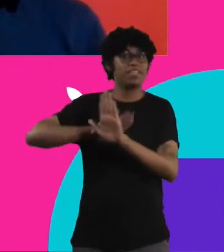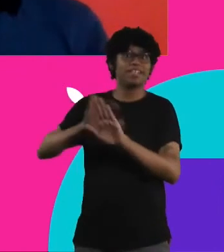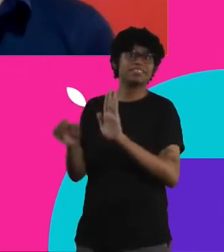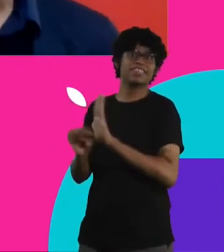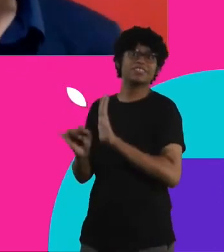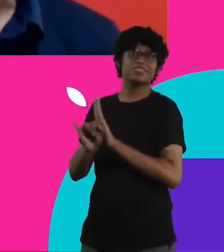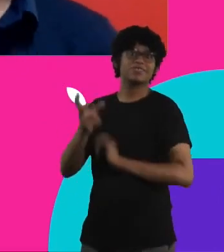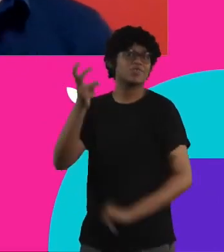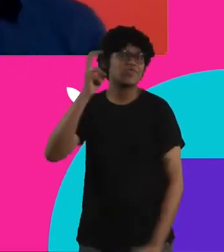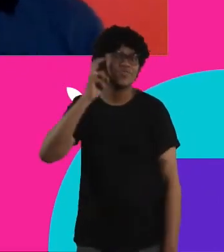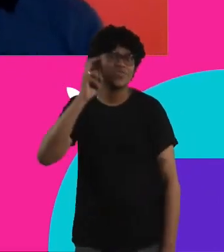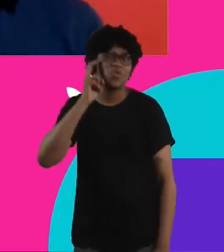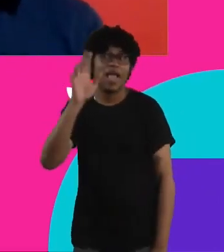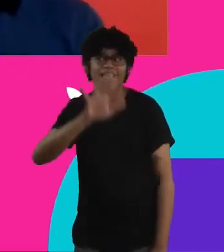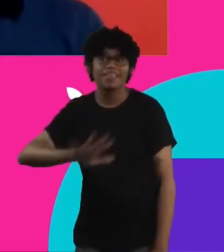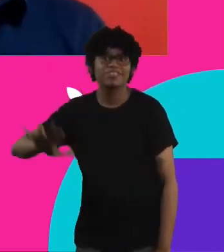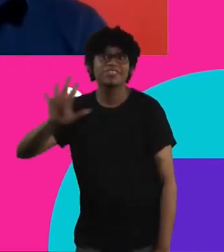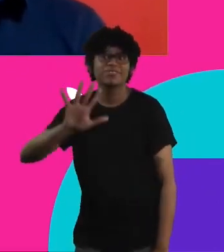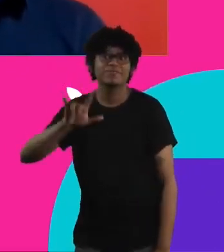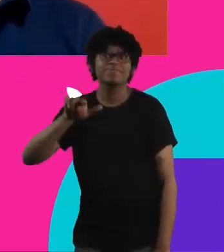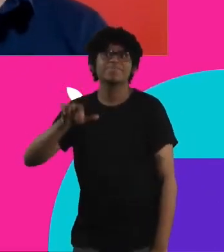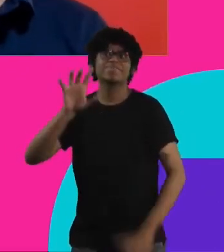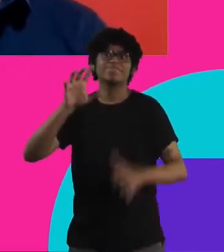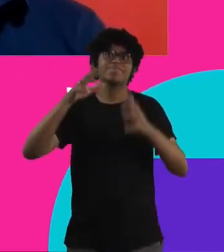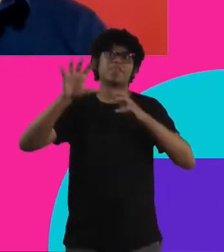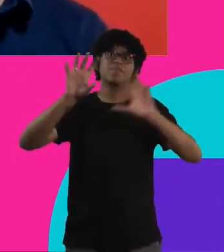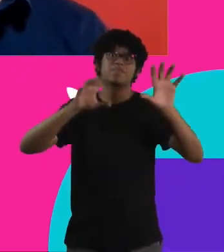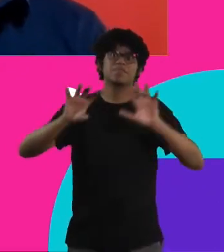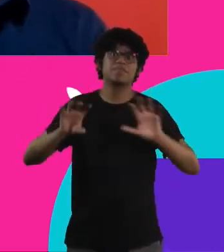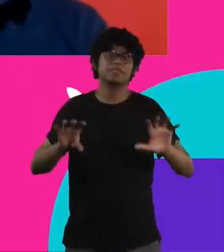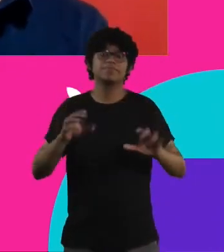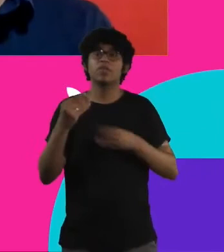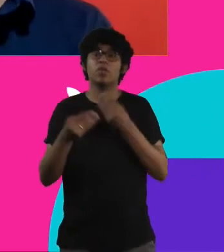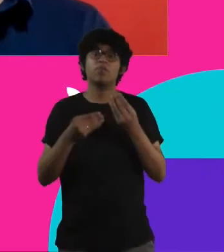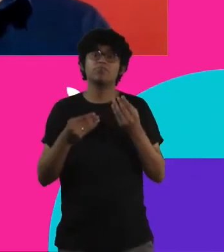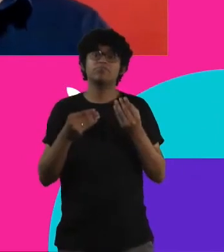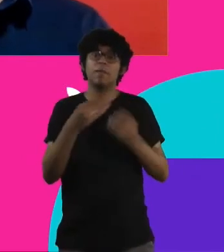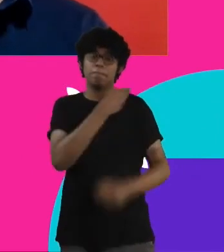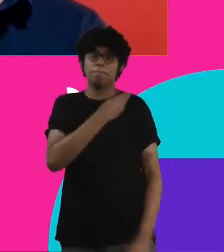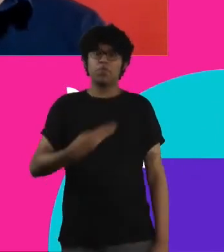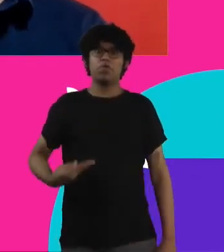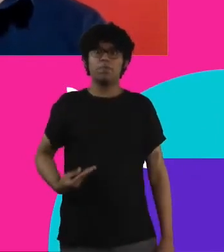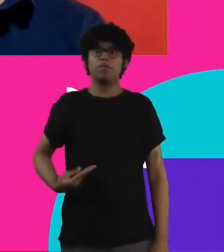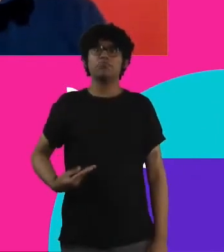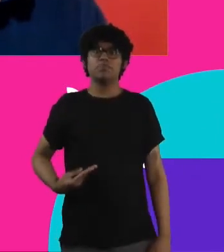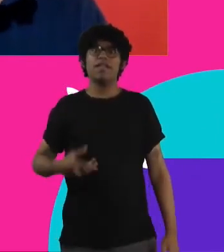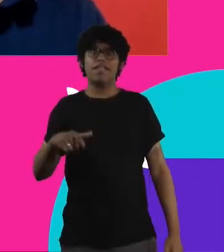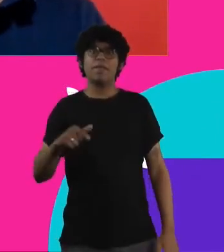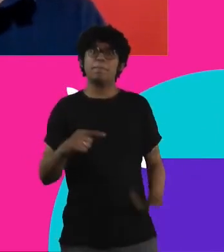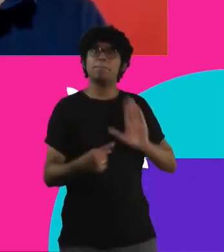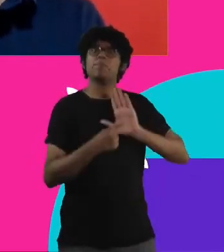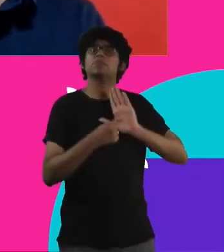de regionalização e tentar replicar através do poder público o que a gente sabe fazer melhor e